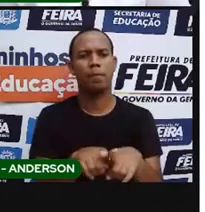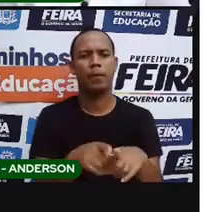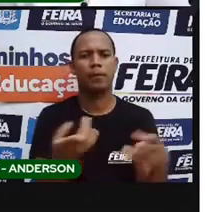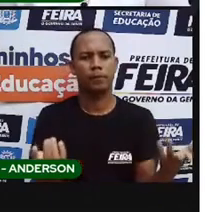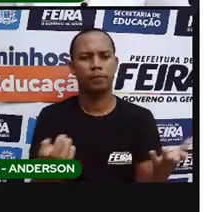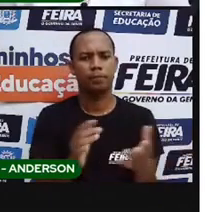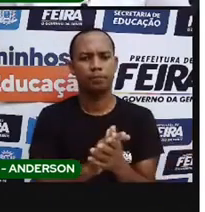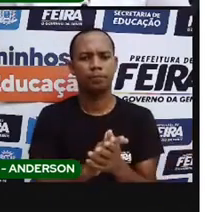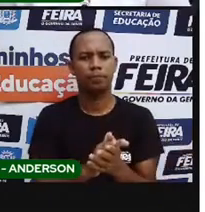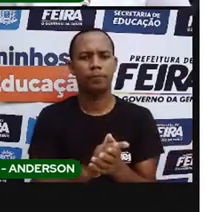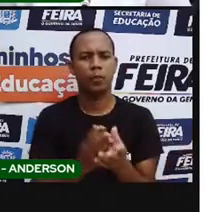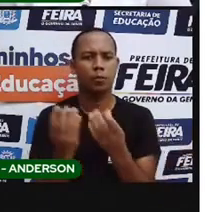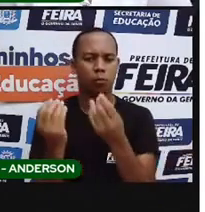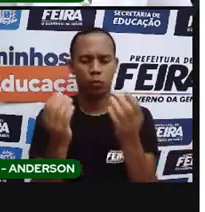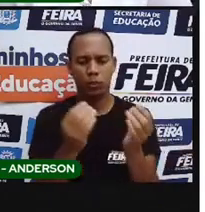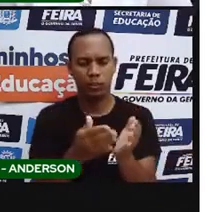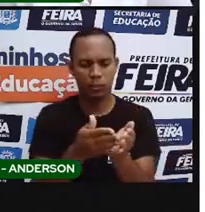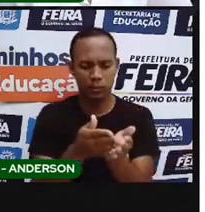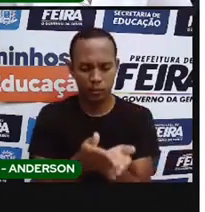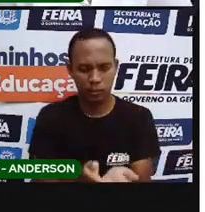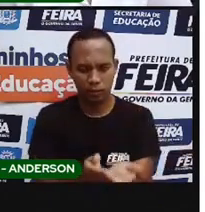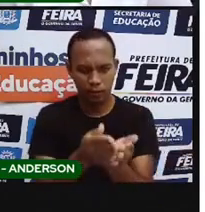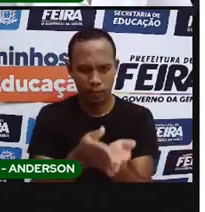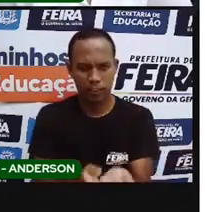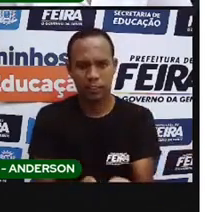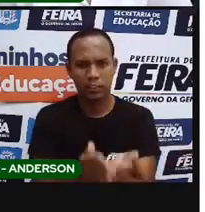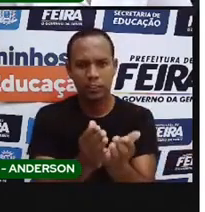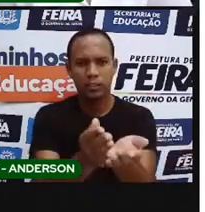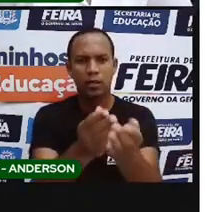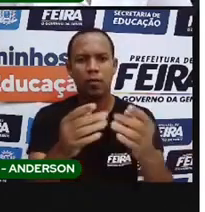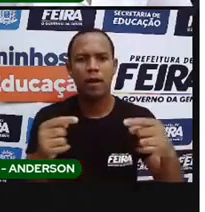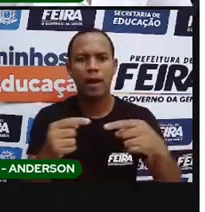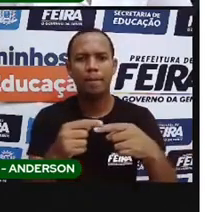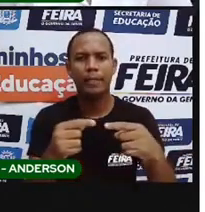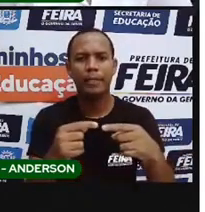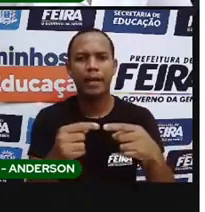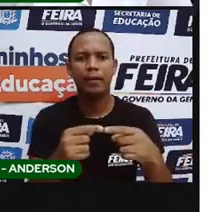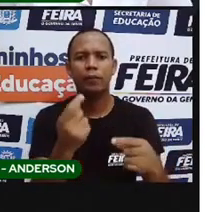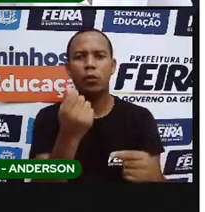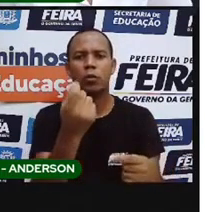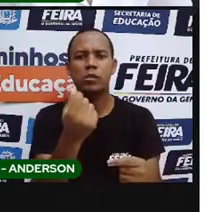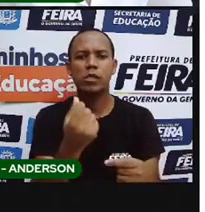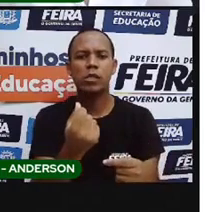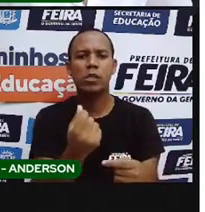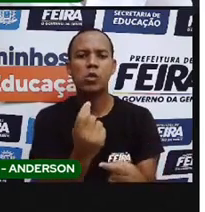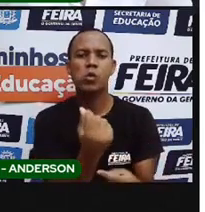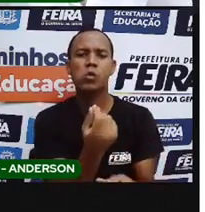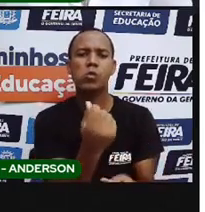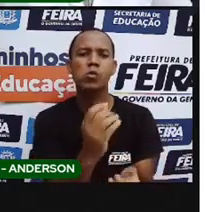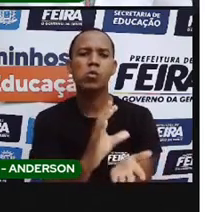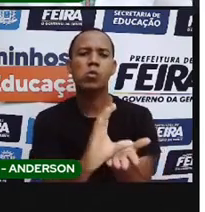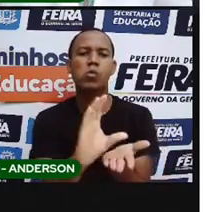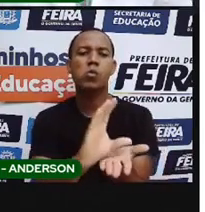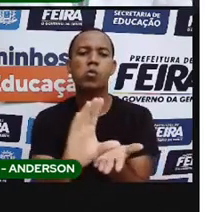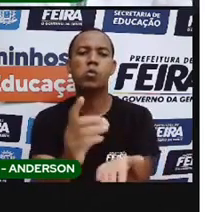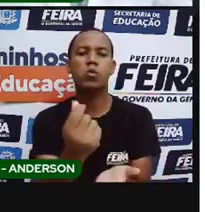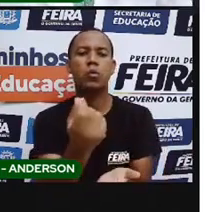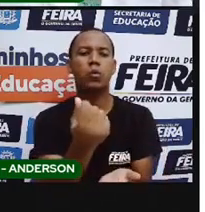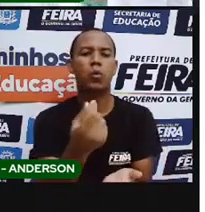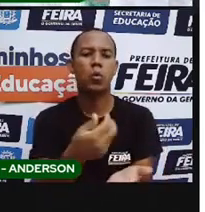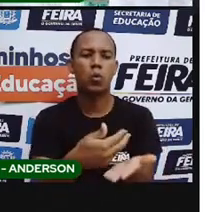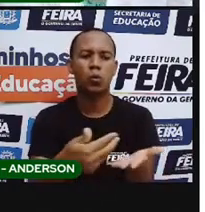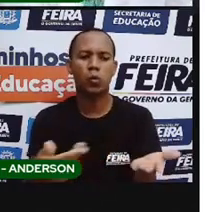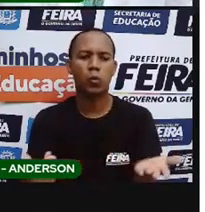durante as grandes navegações, tinham como principais objetivos a expansão comercial, e a busca de produtos para